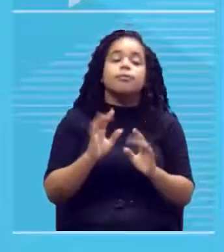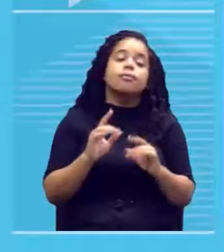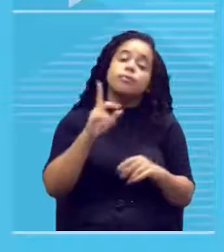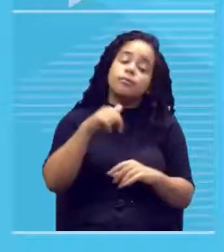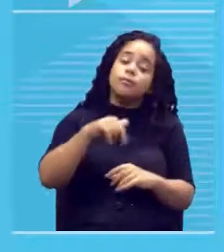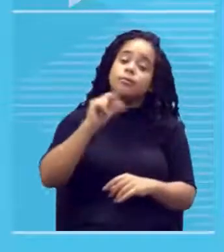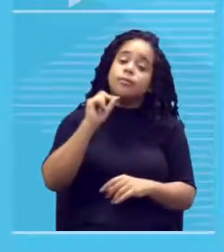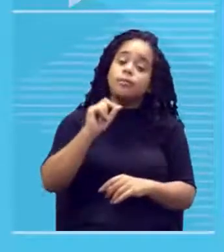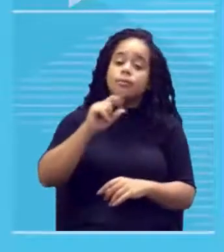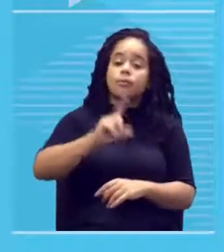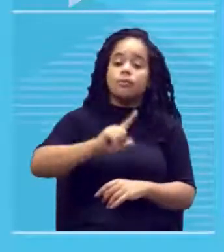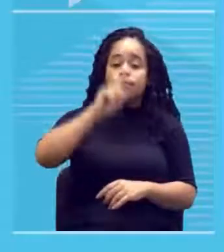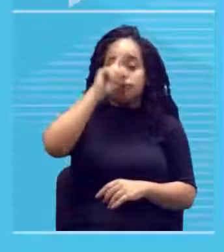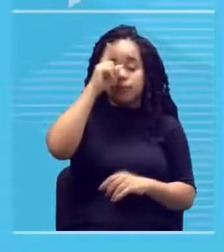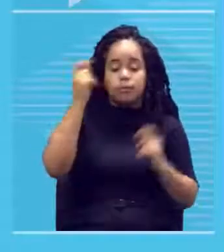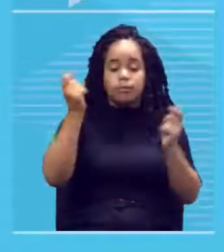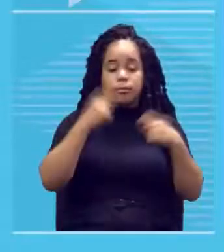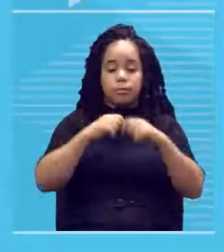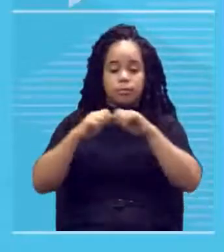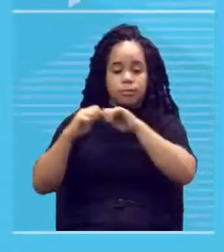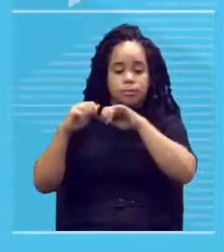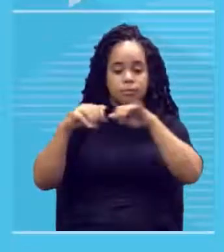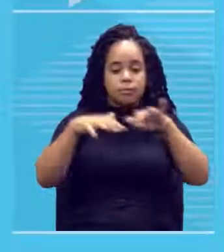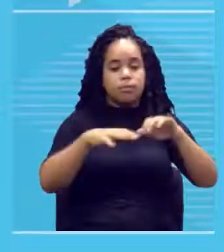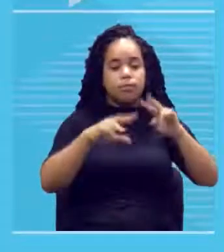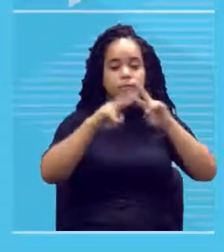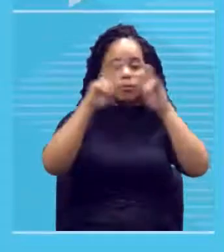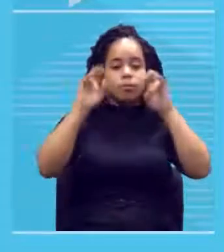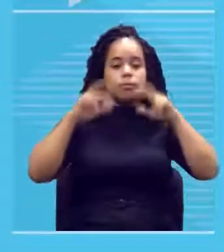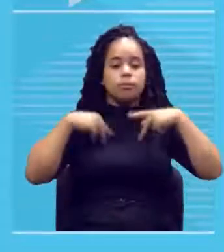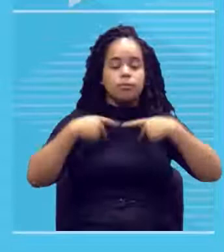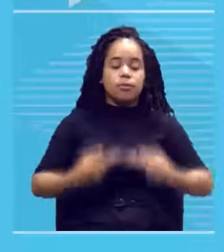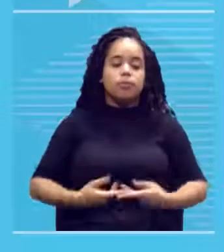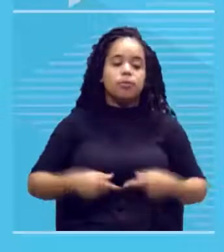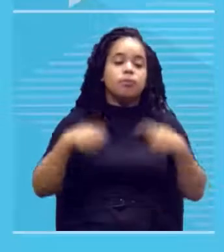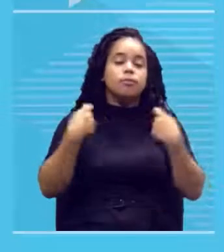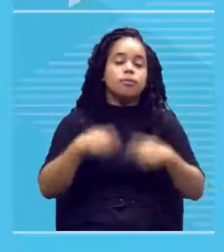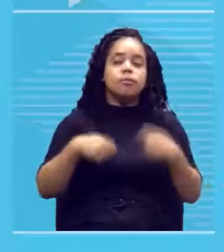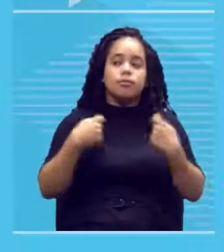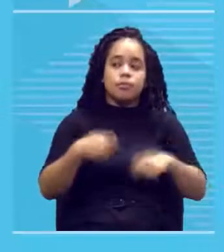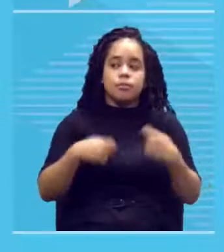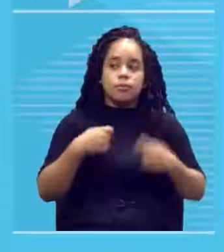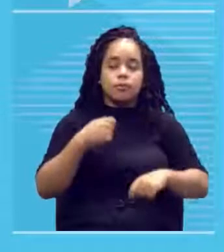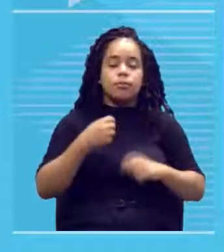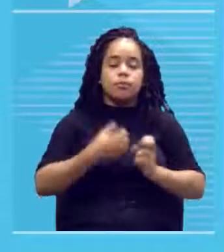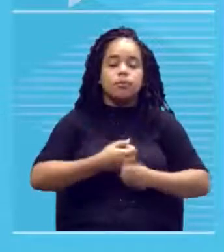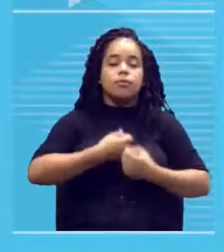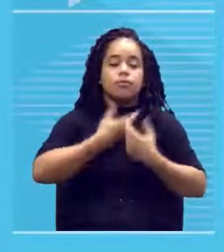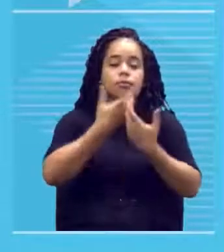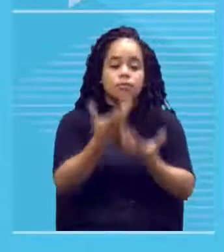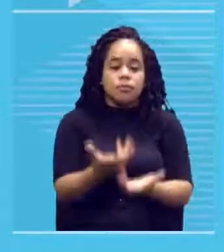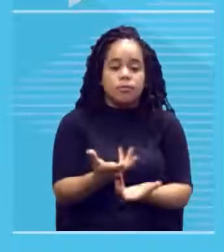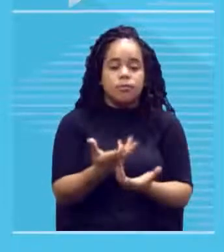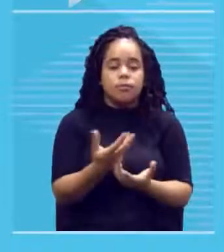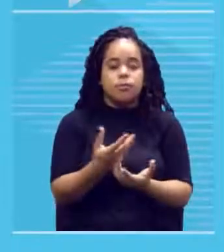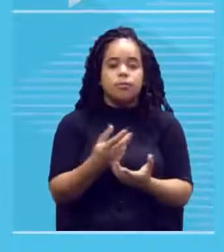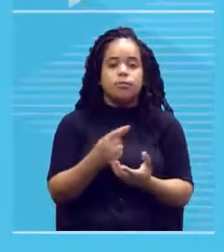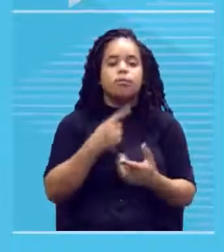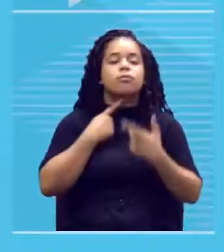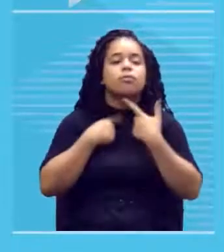que se difunde é que o ser humano na necessidade de colocar para fora as suas